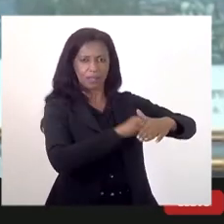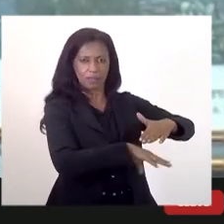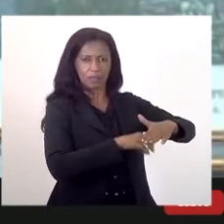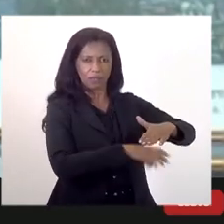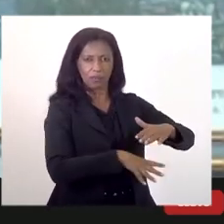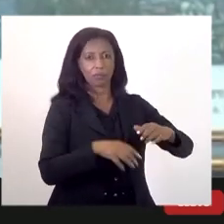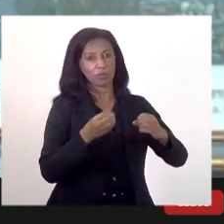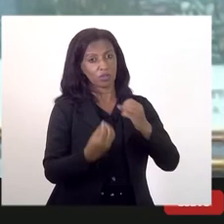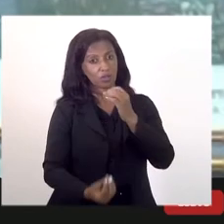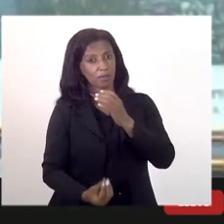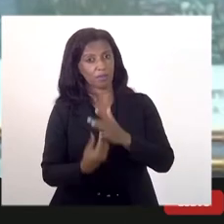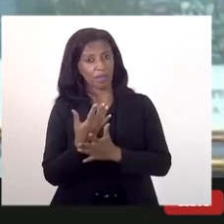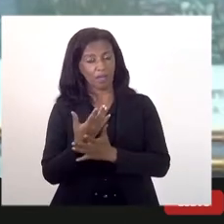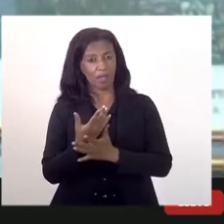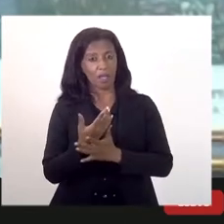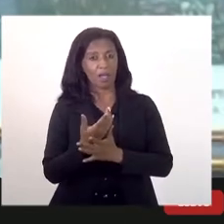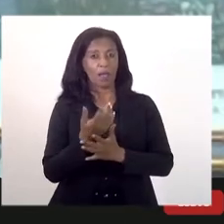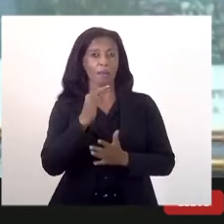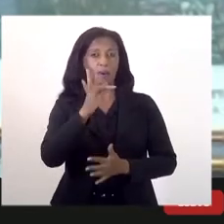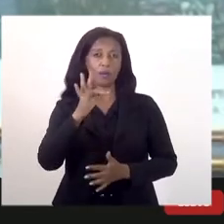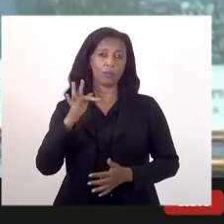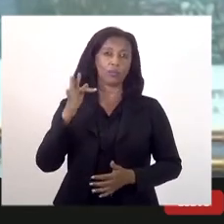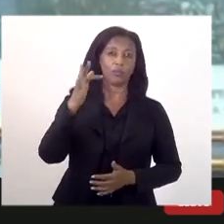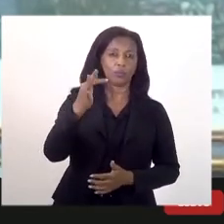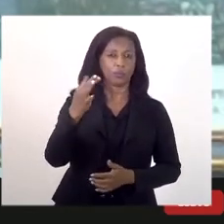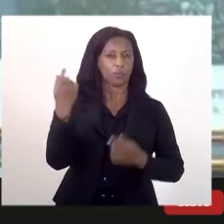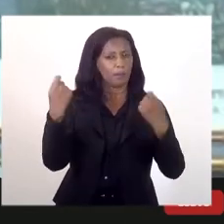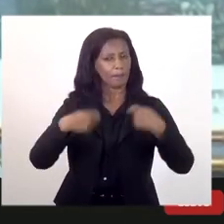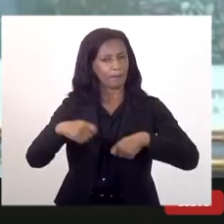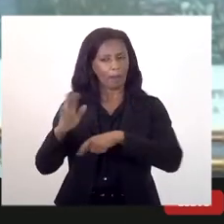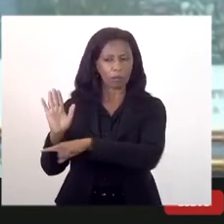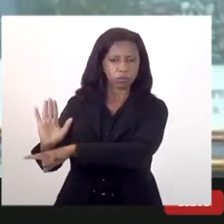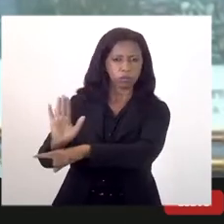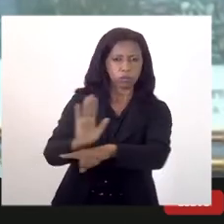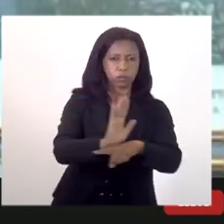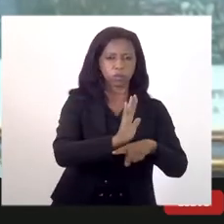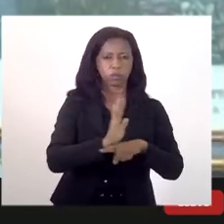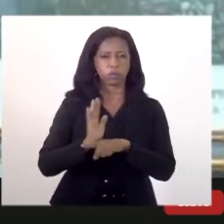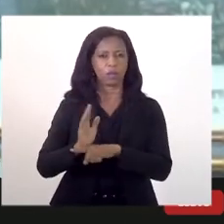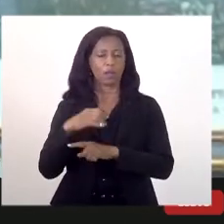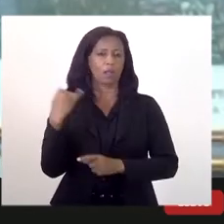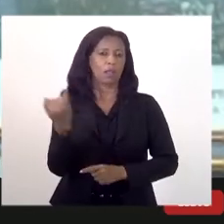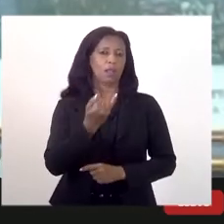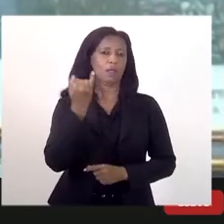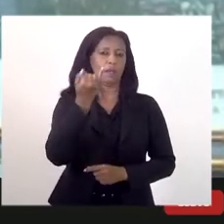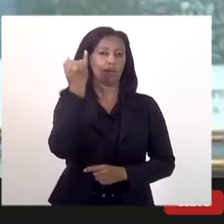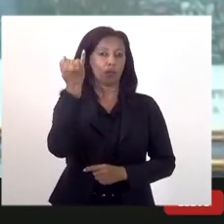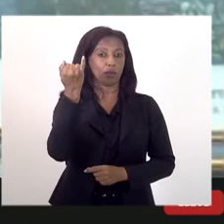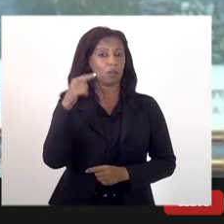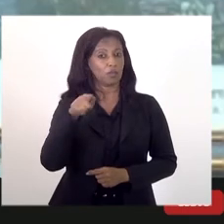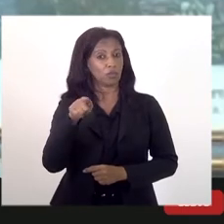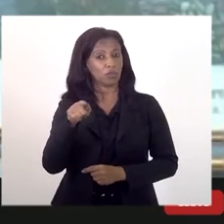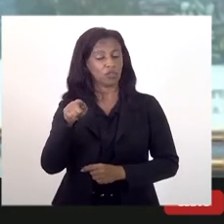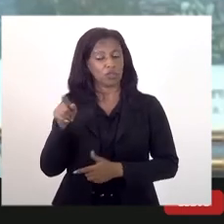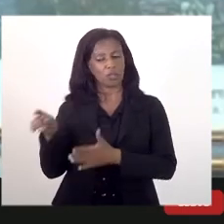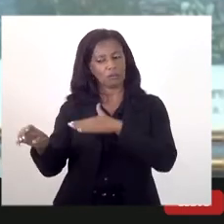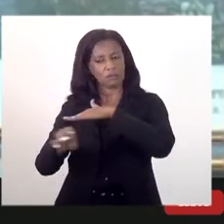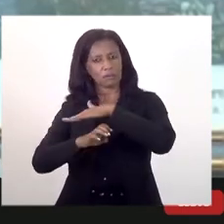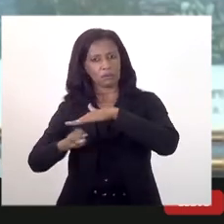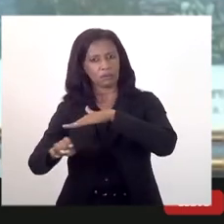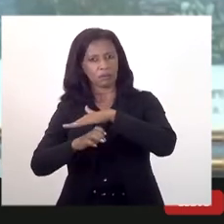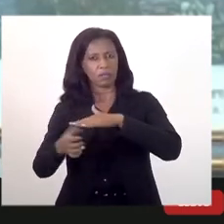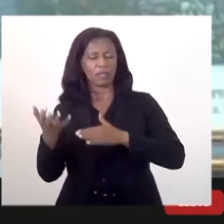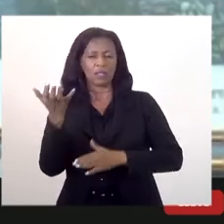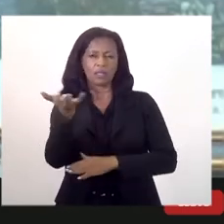criar um fundo para garantir as PPPs, presidente. É muito importante que o investidor que queira vir